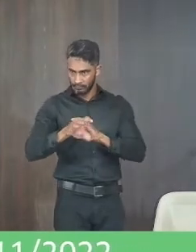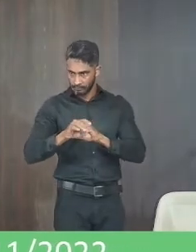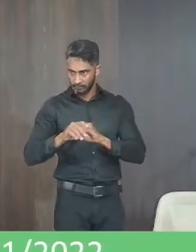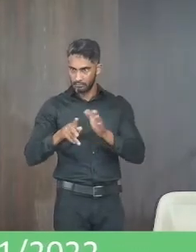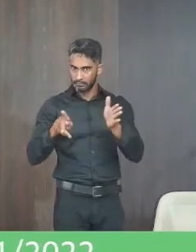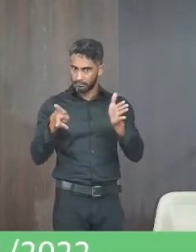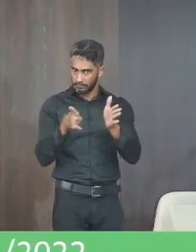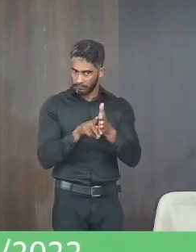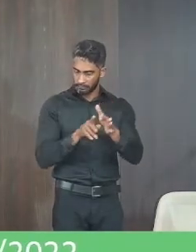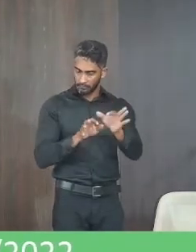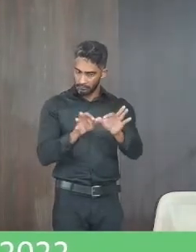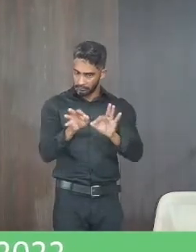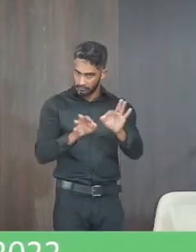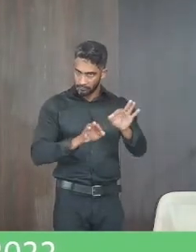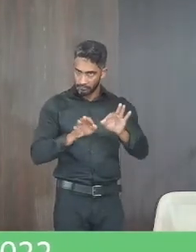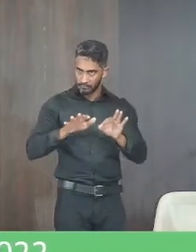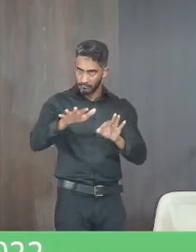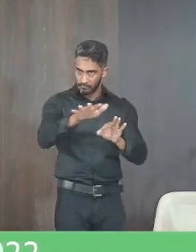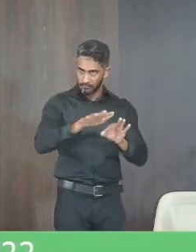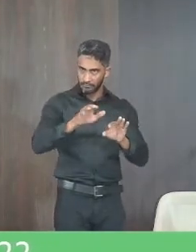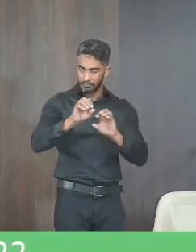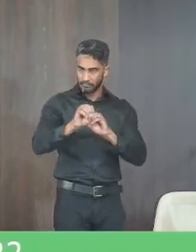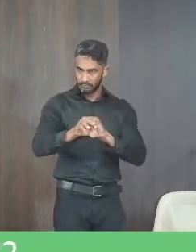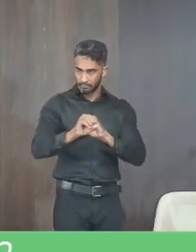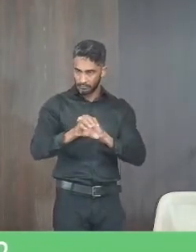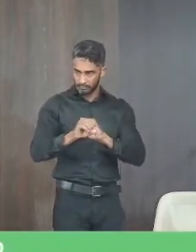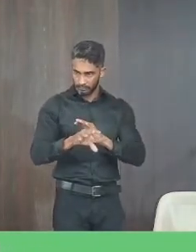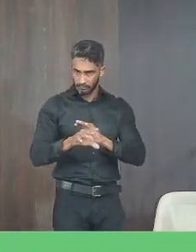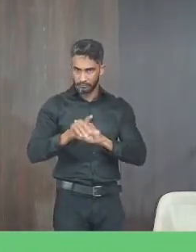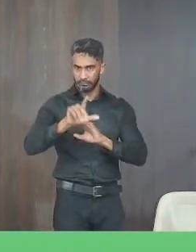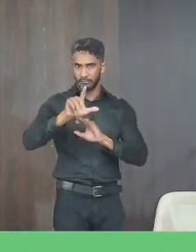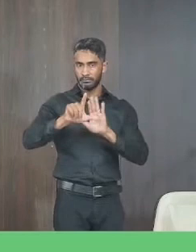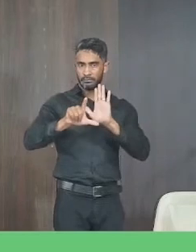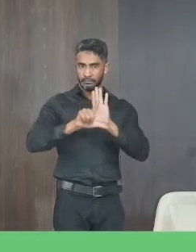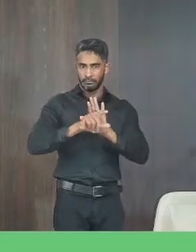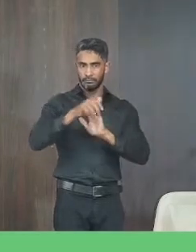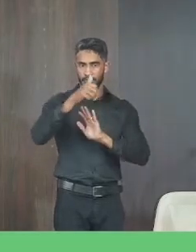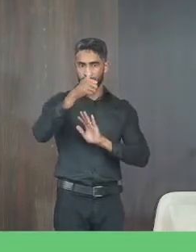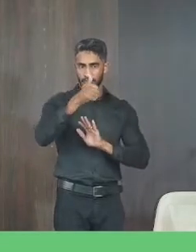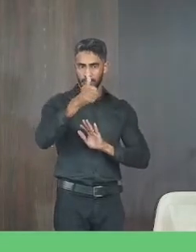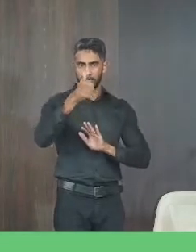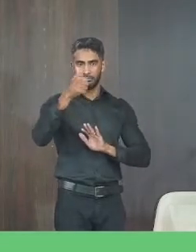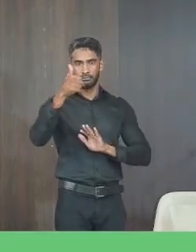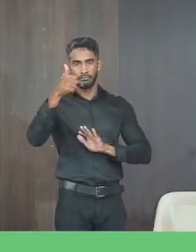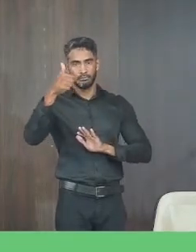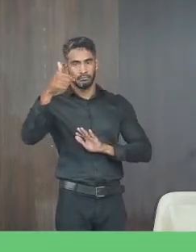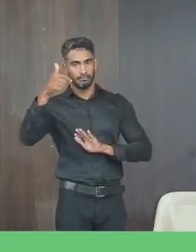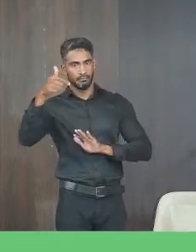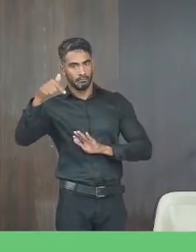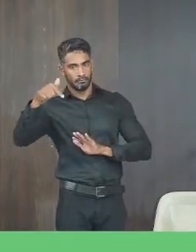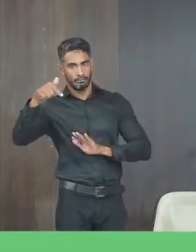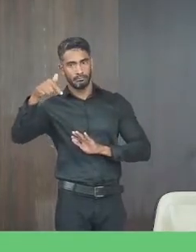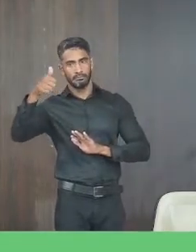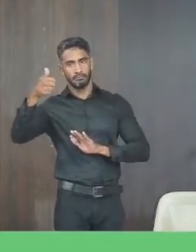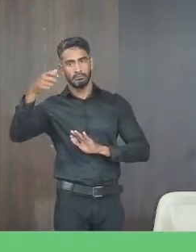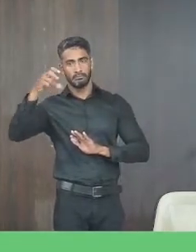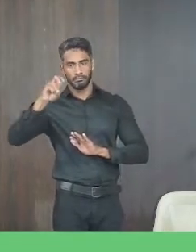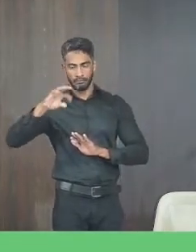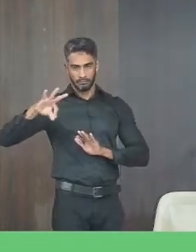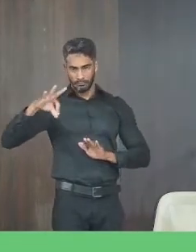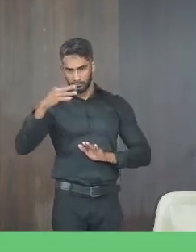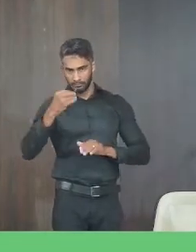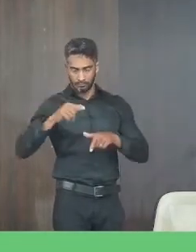são do plano de cargos da educação a lei 1715 respalda ela nem todo mundo que está na